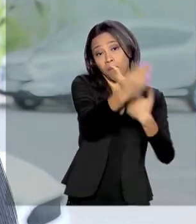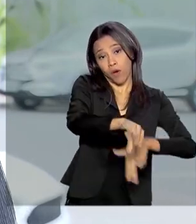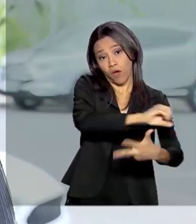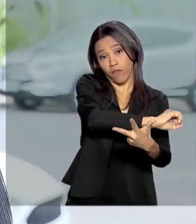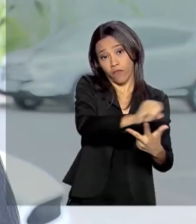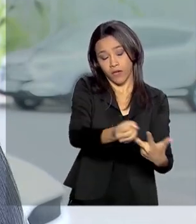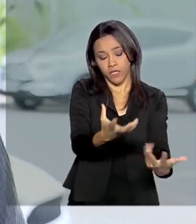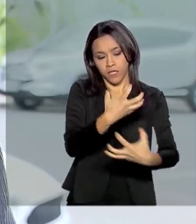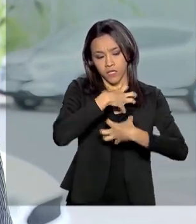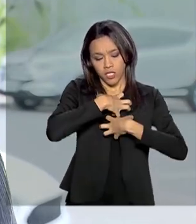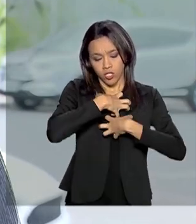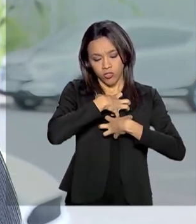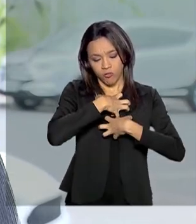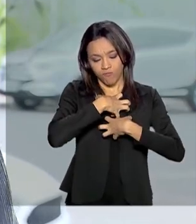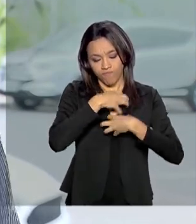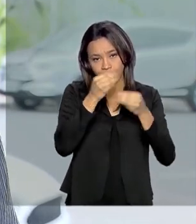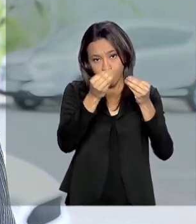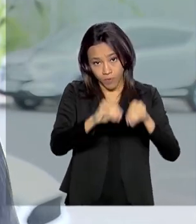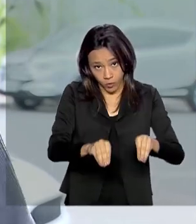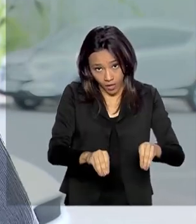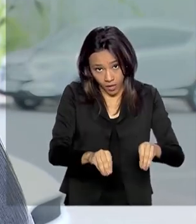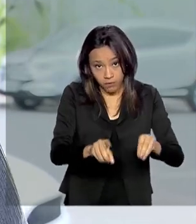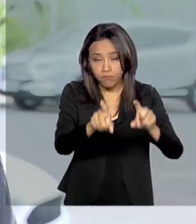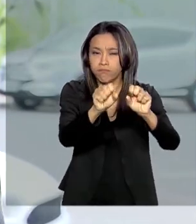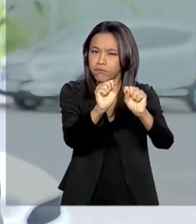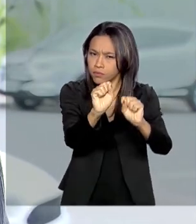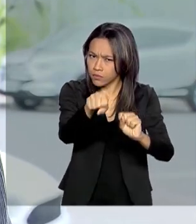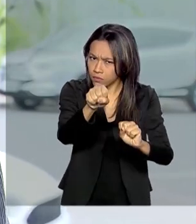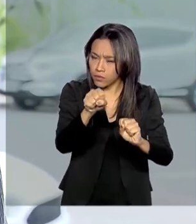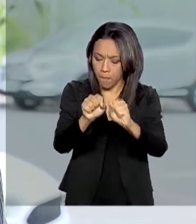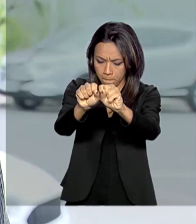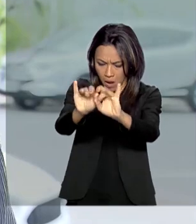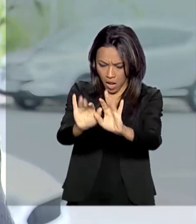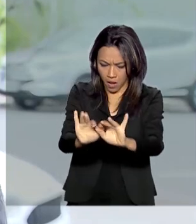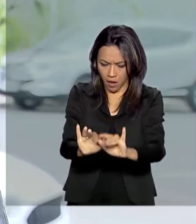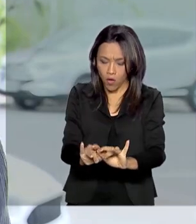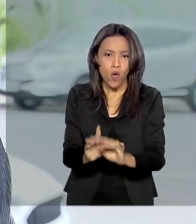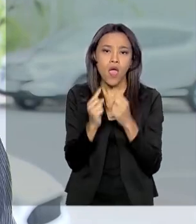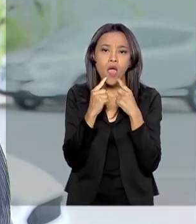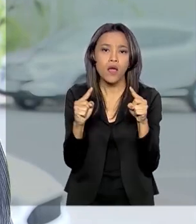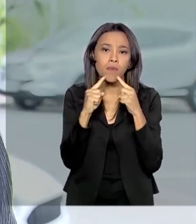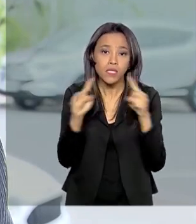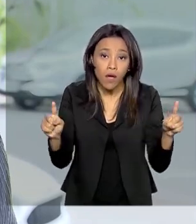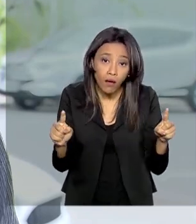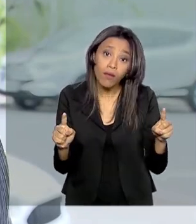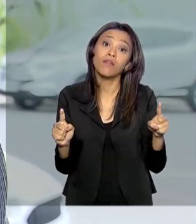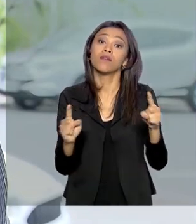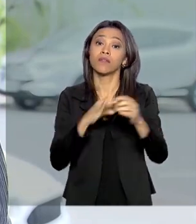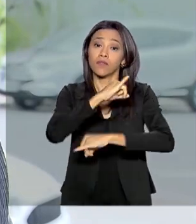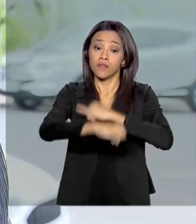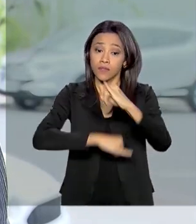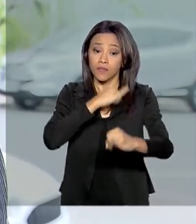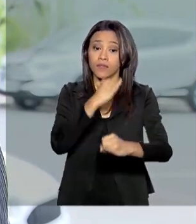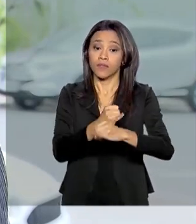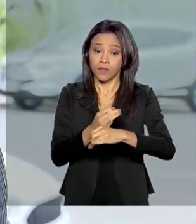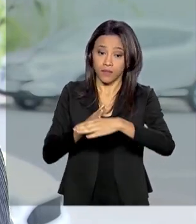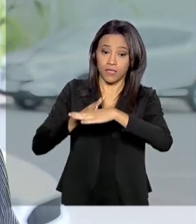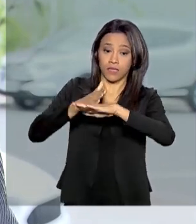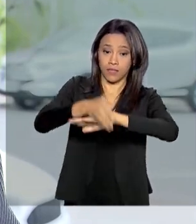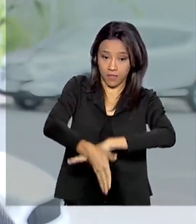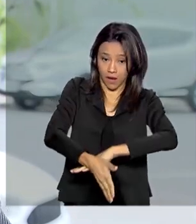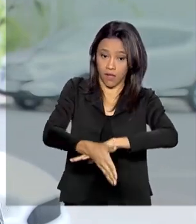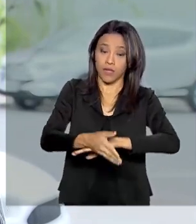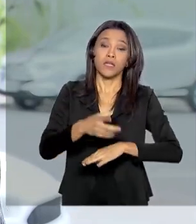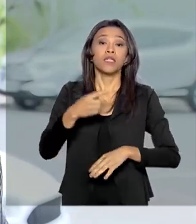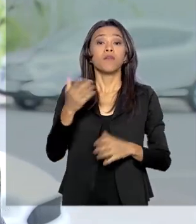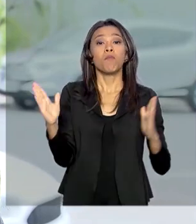sentiu de alguma forma prejudicado, ele pode sim registrar uma reclamação no site do Inep, na página do participante.